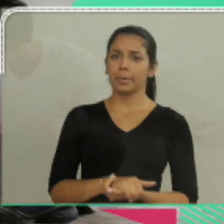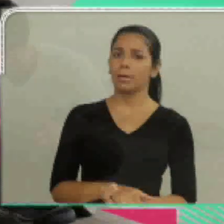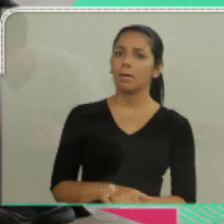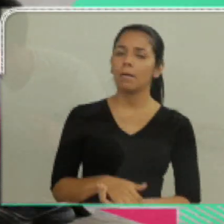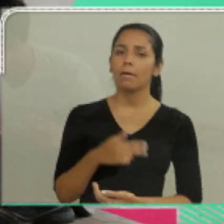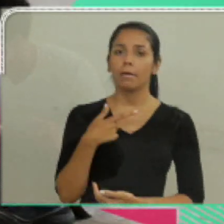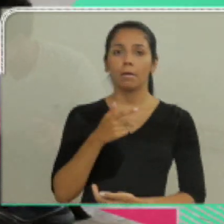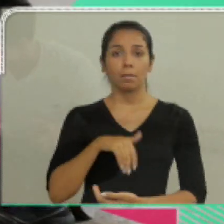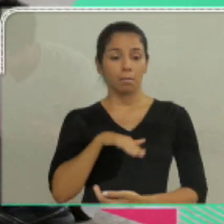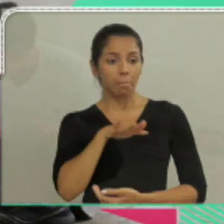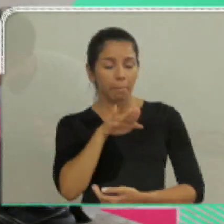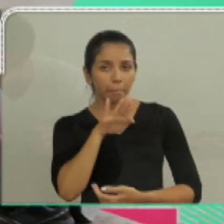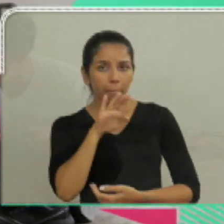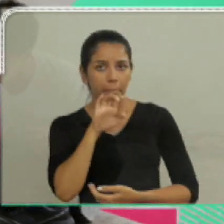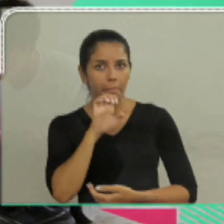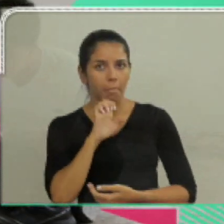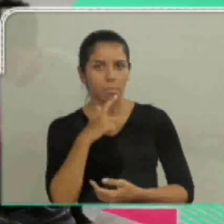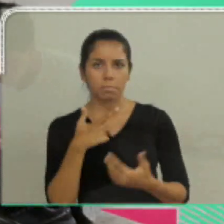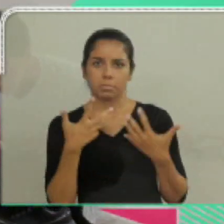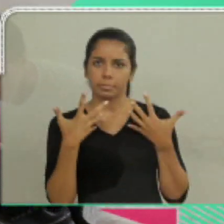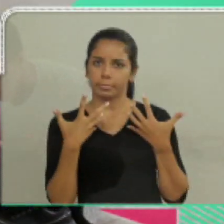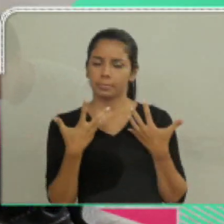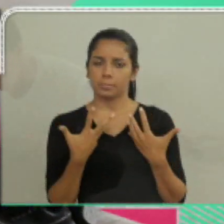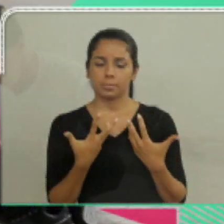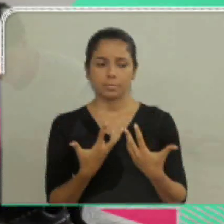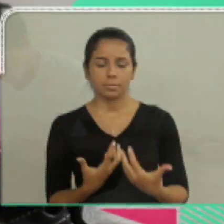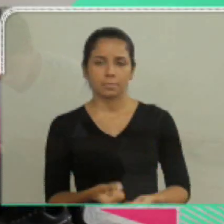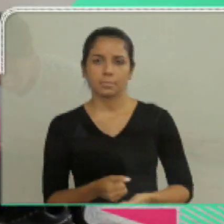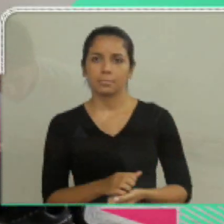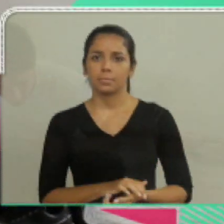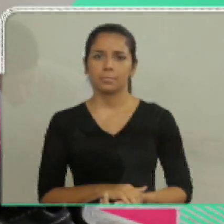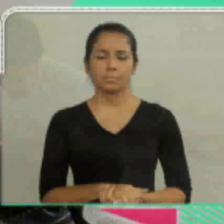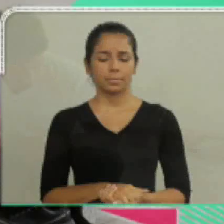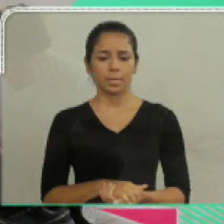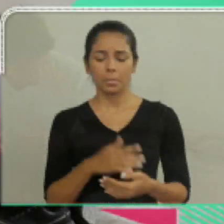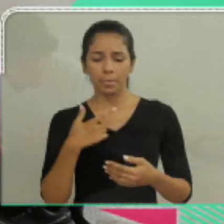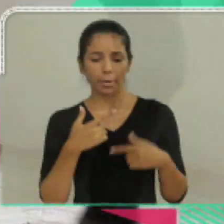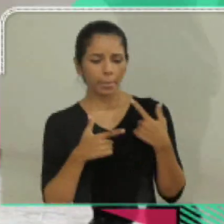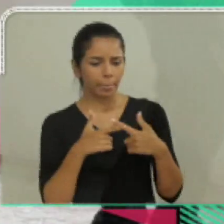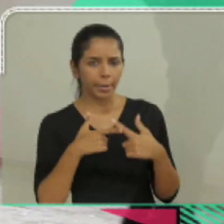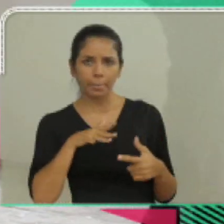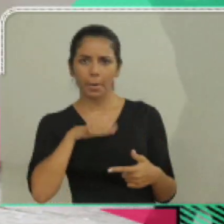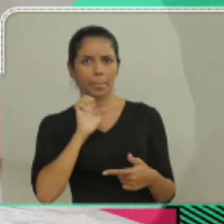Em um espaço fechado com bons de janela, Sônia e o rapaz atuam.